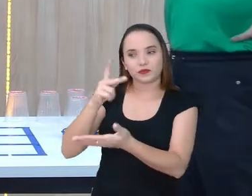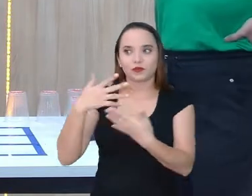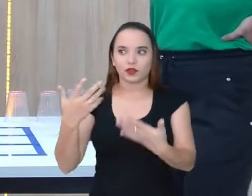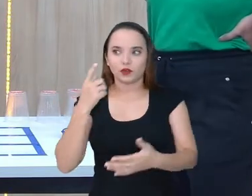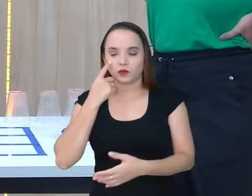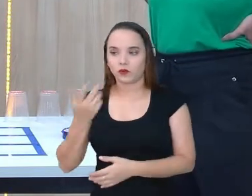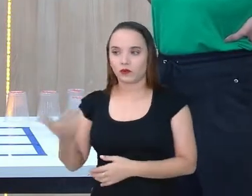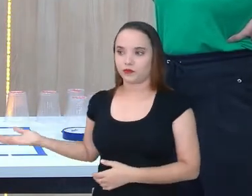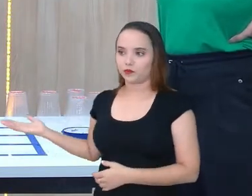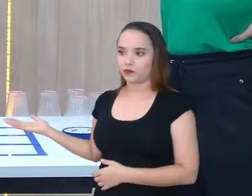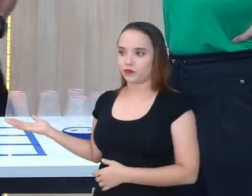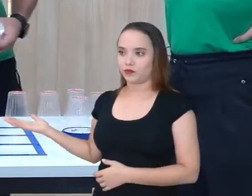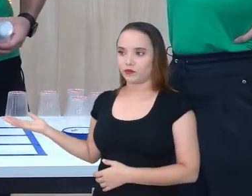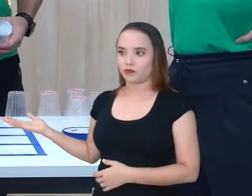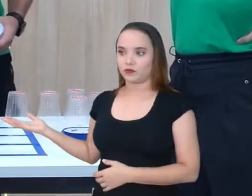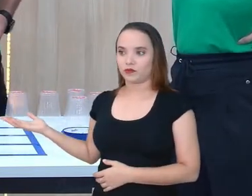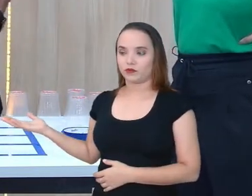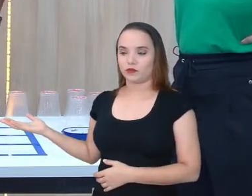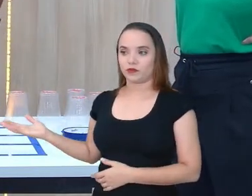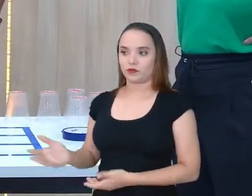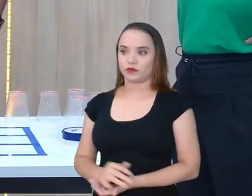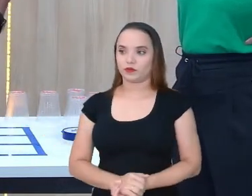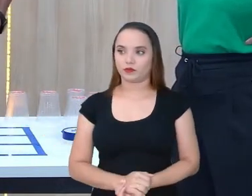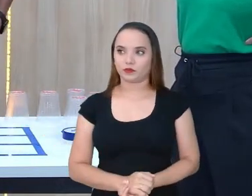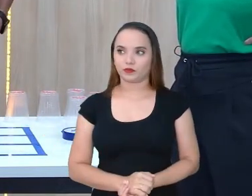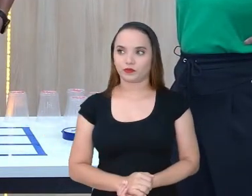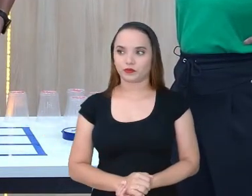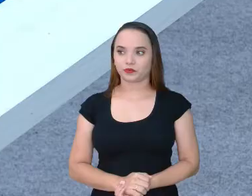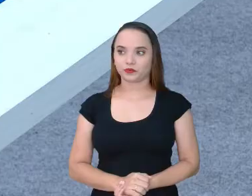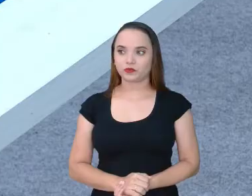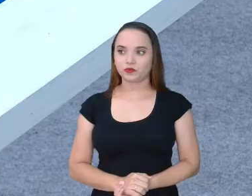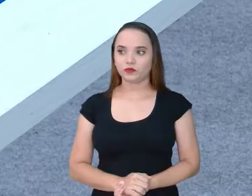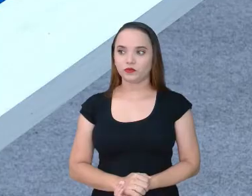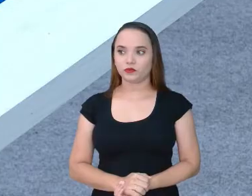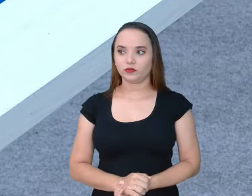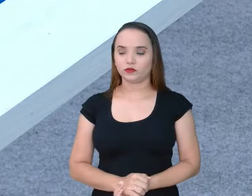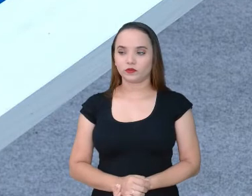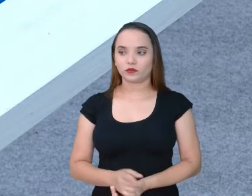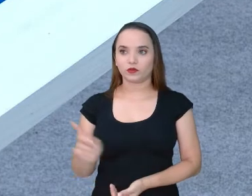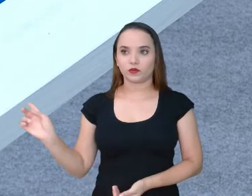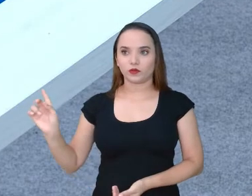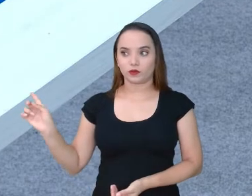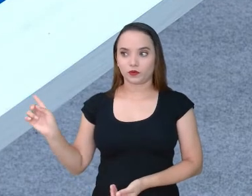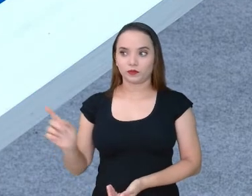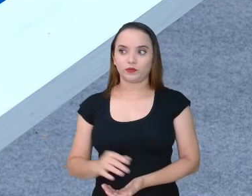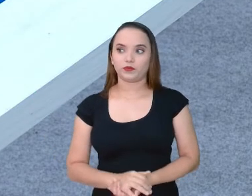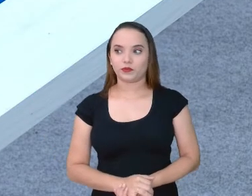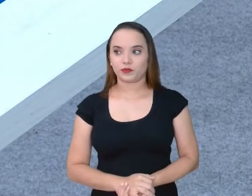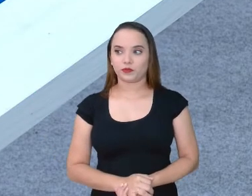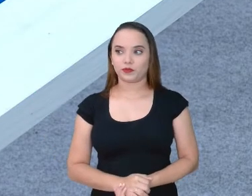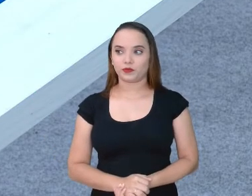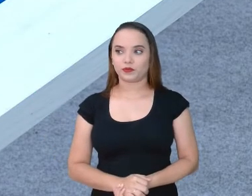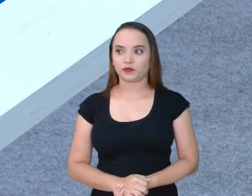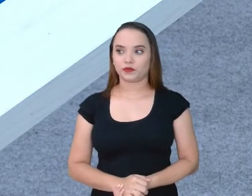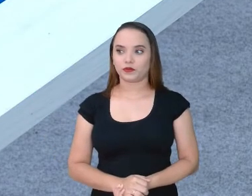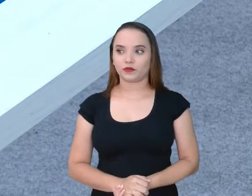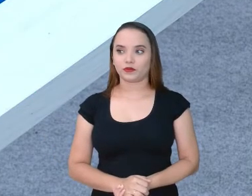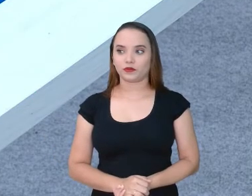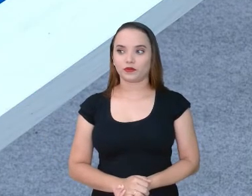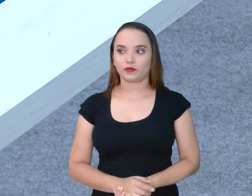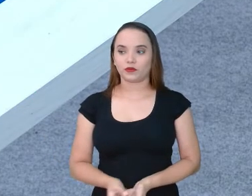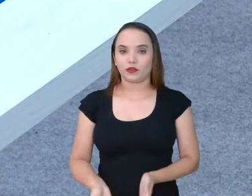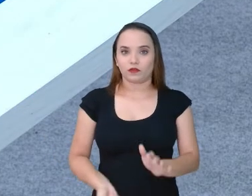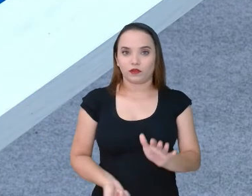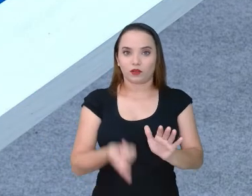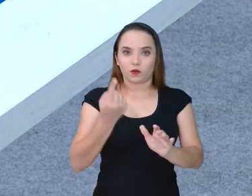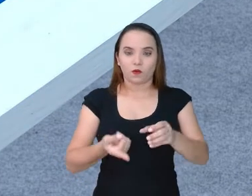colocar ele assim, meio na pontinha. Deixa eu vir pra cá. Aqui, né, Billy? Meio na pontinha aqui, ó. E vocês vão ter que